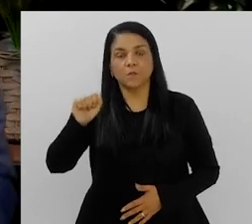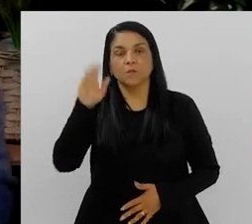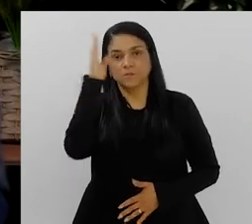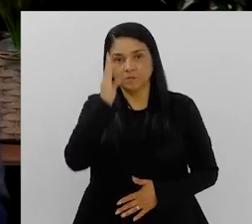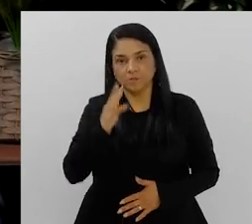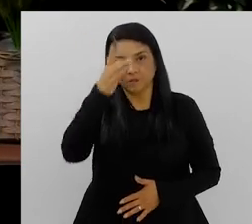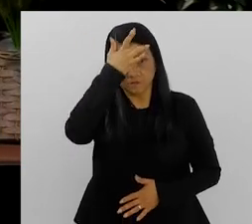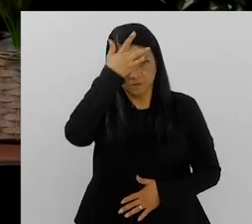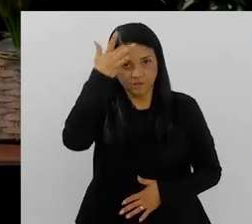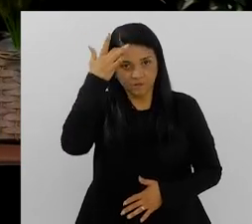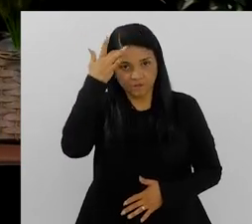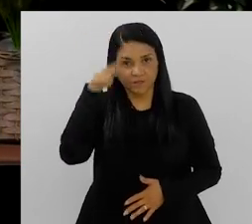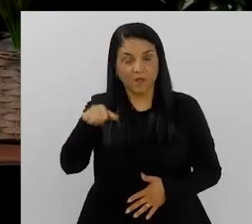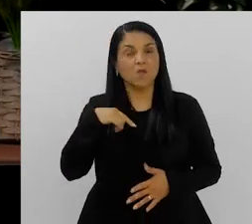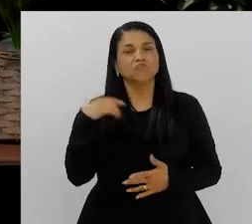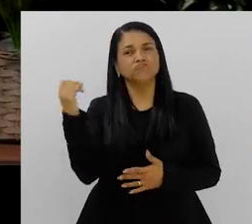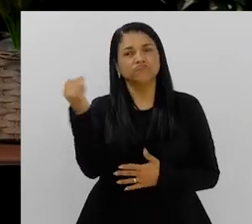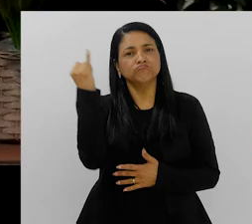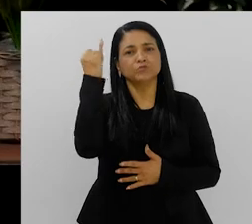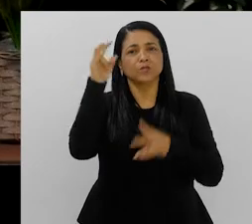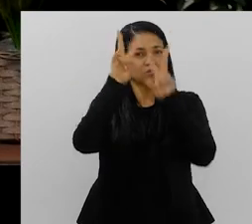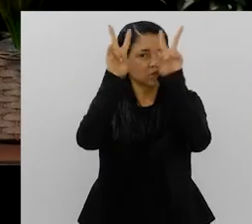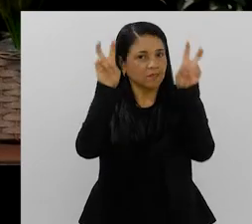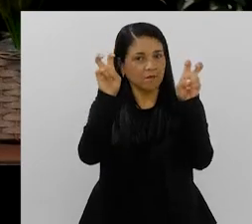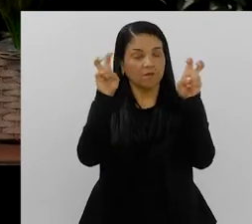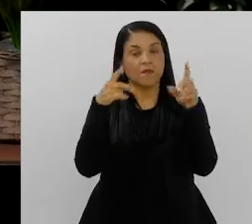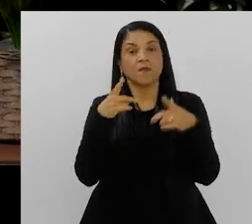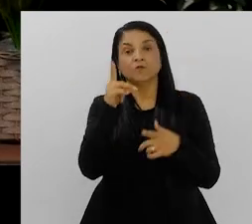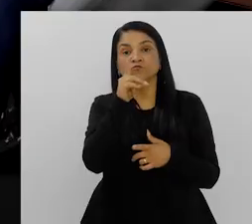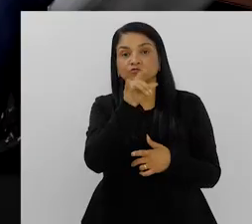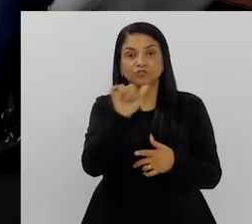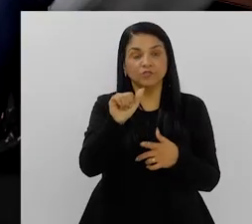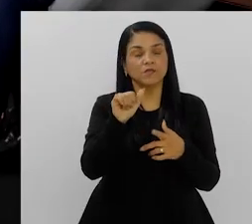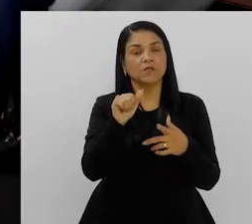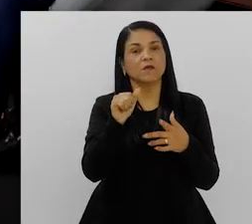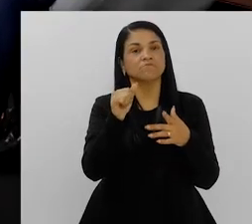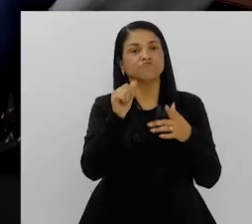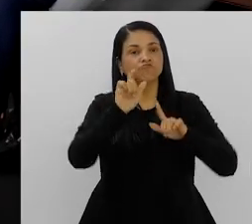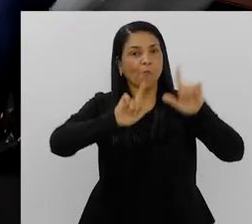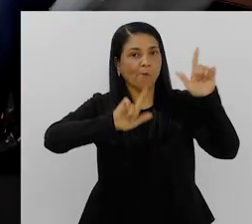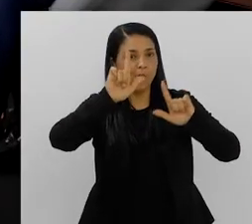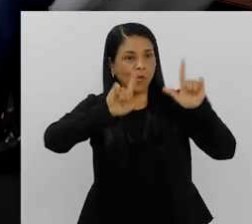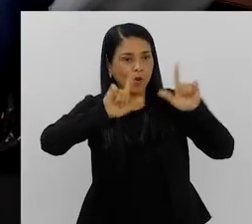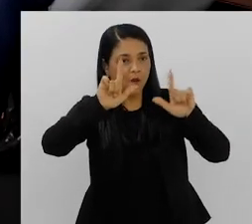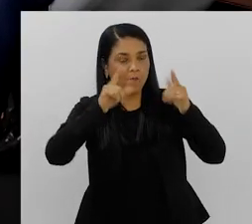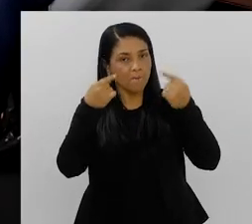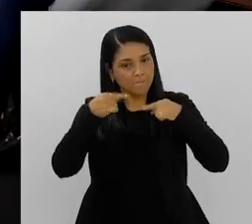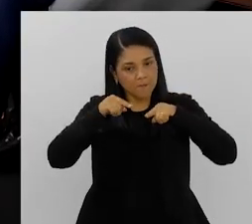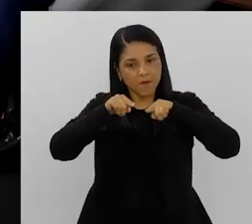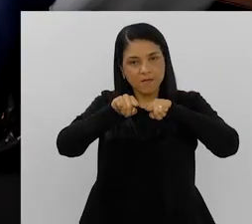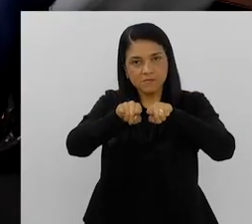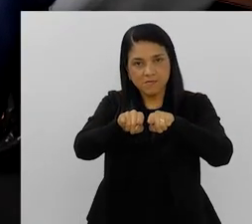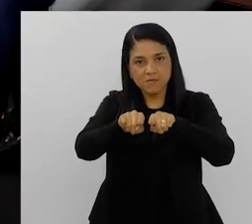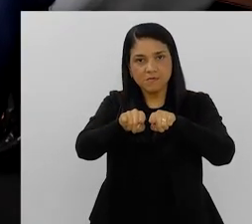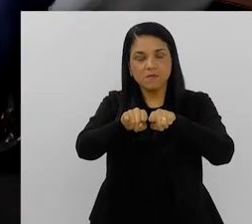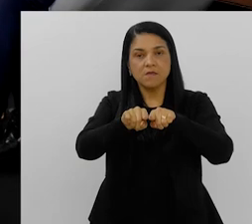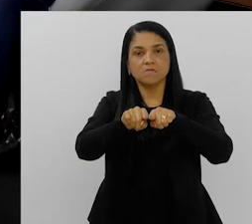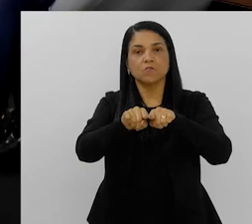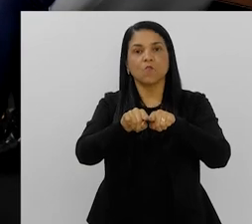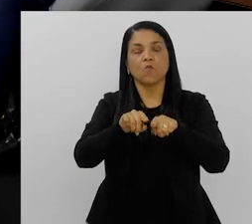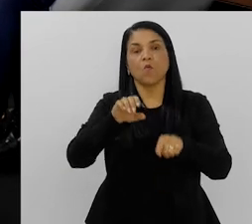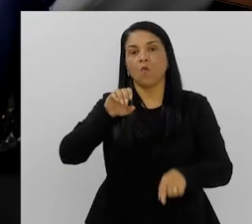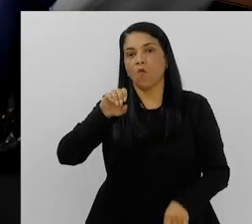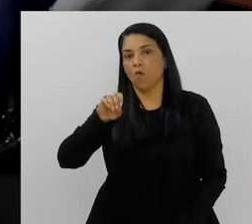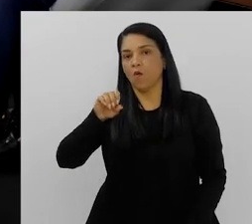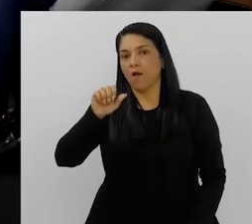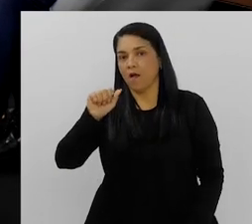Sejam muito bem-vindos, um tema muito importante, uma data que o programa, que é uma parceria da TV com a ordem